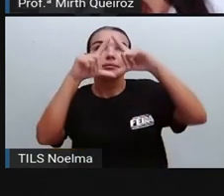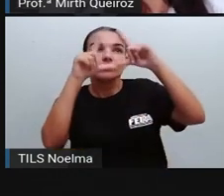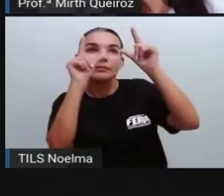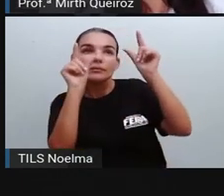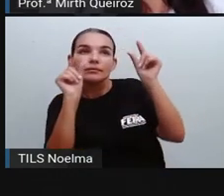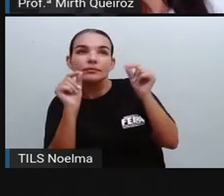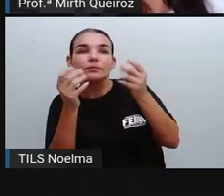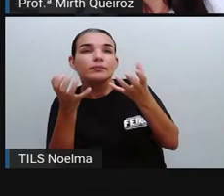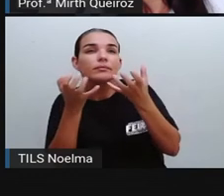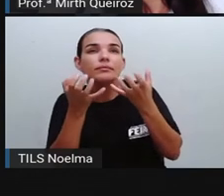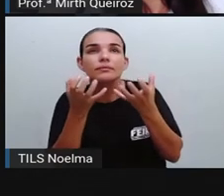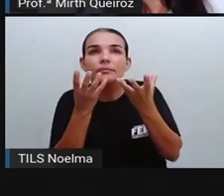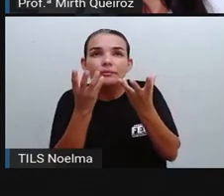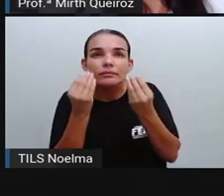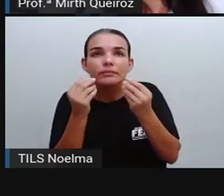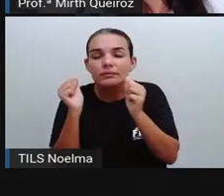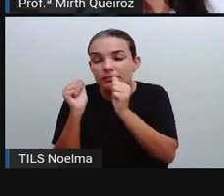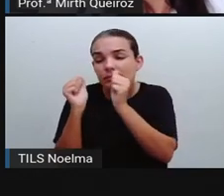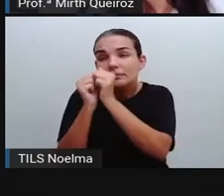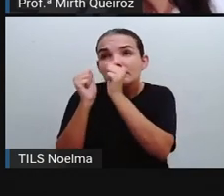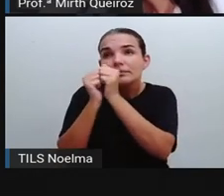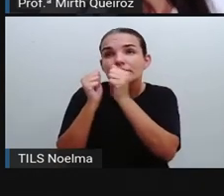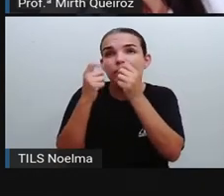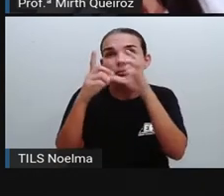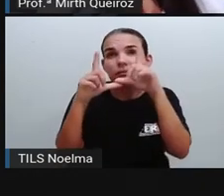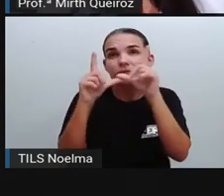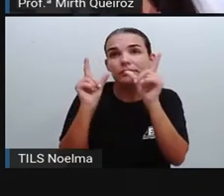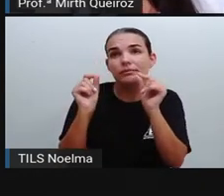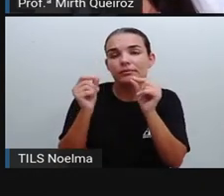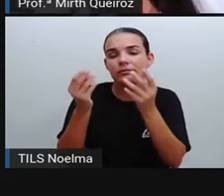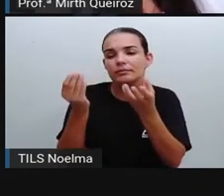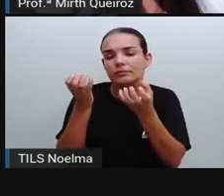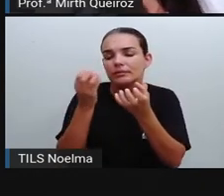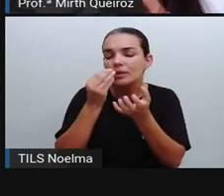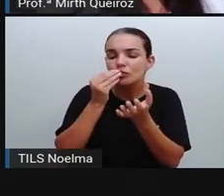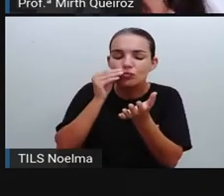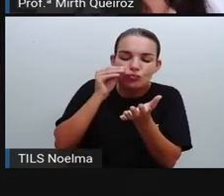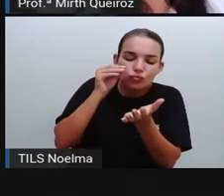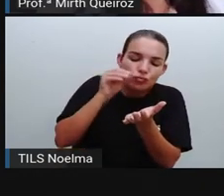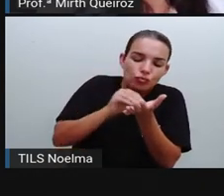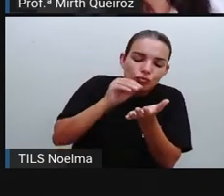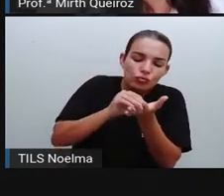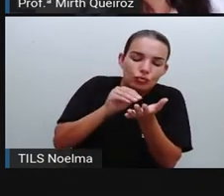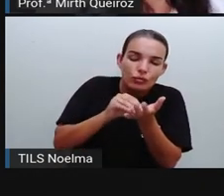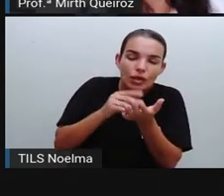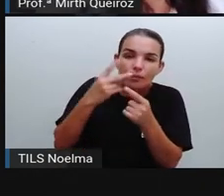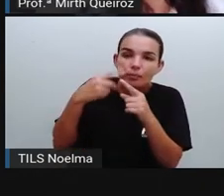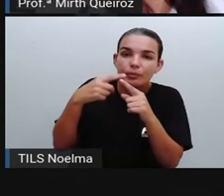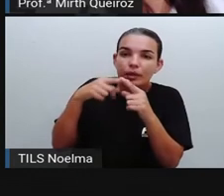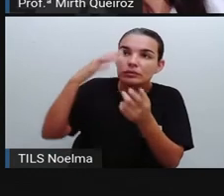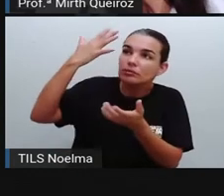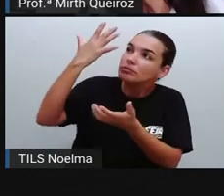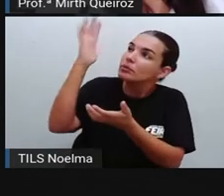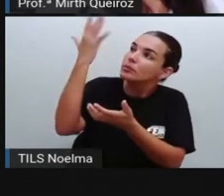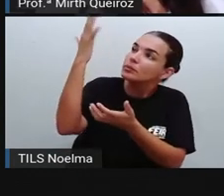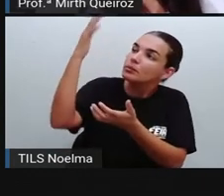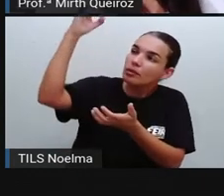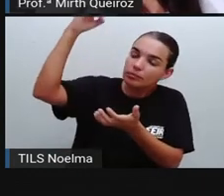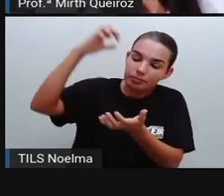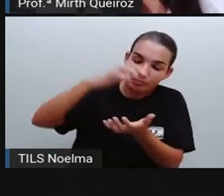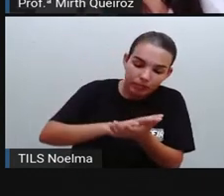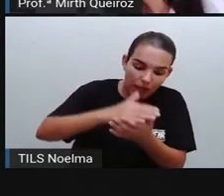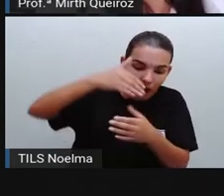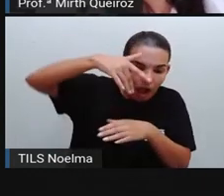ao sentar a vista a lua ali no rio, ela quis beijar a lua e acabou caindo aí dentro do